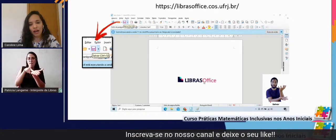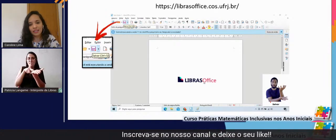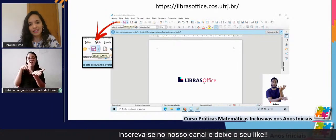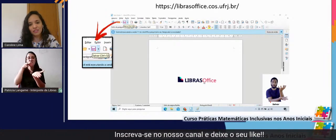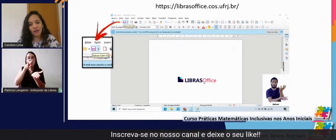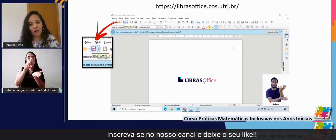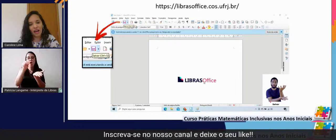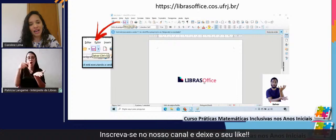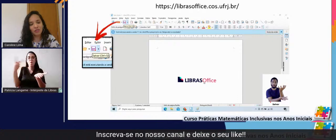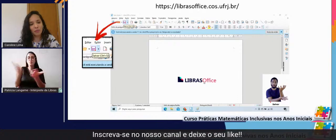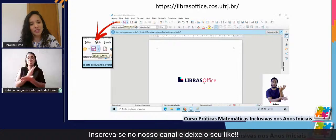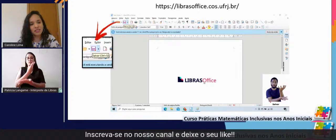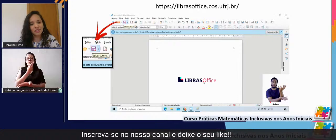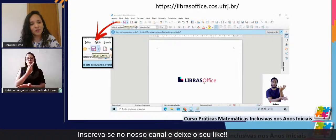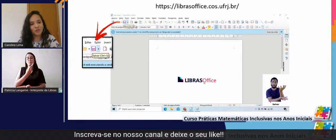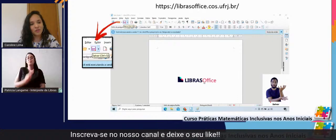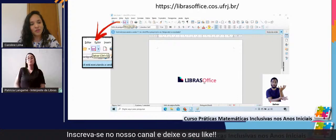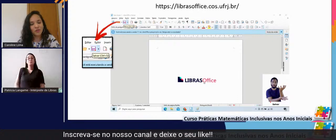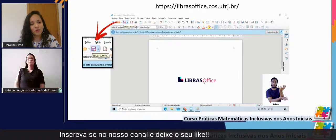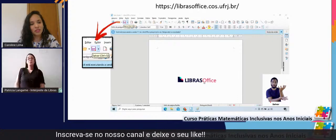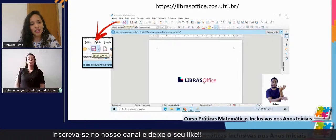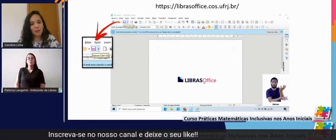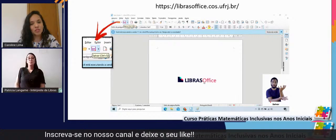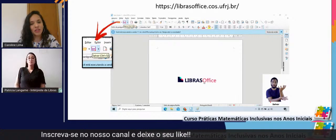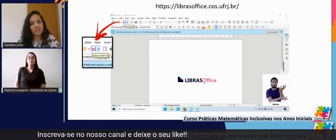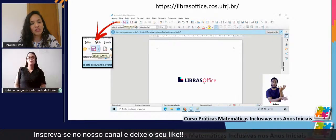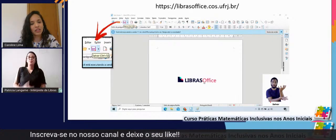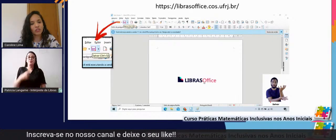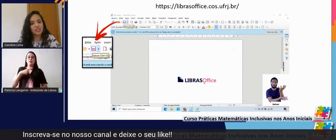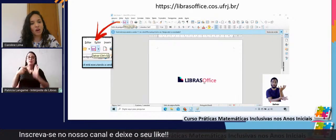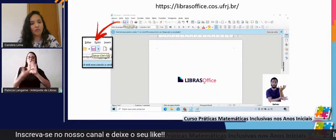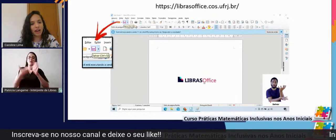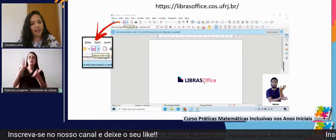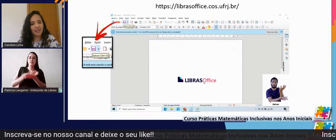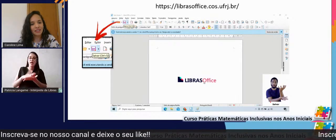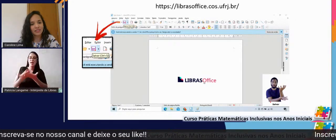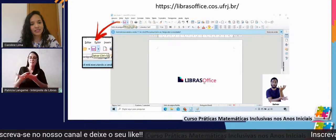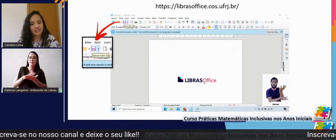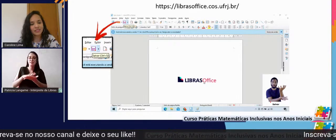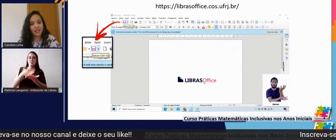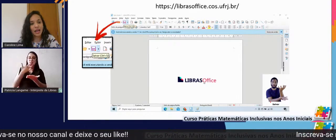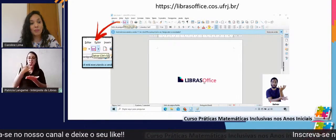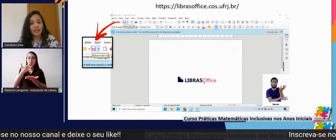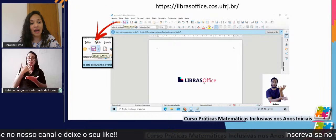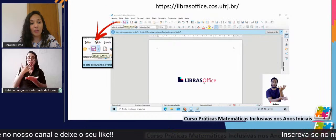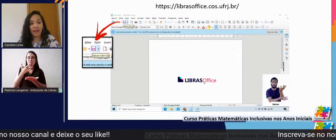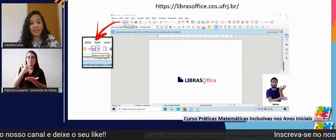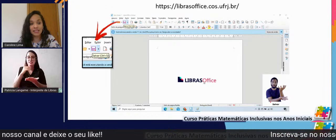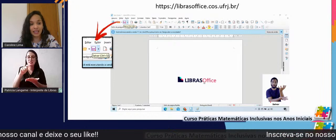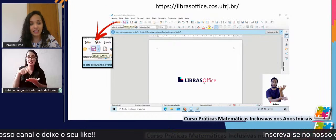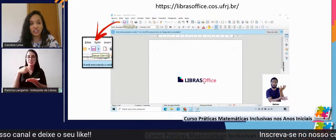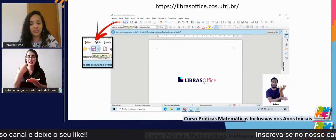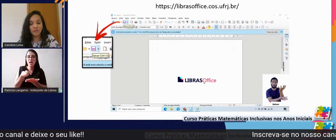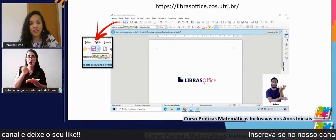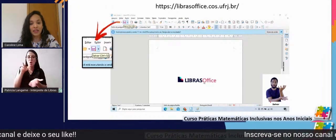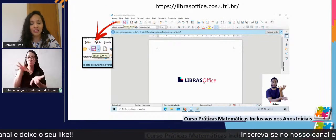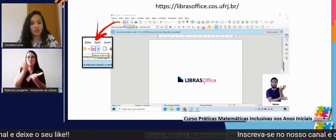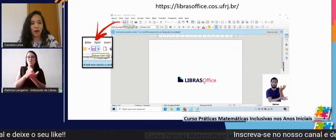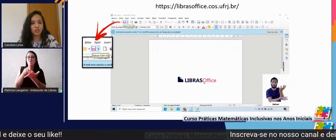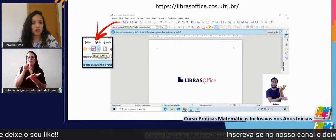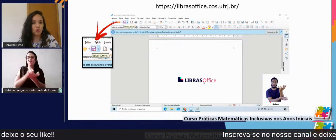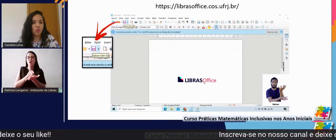então aqui ao lado apareceu o intérprete fazendo sinal de salvar é bem legal é bem recente